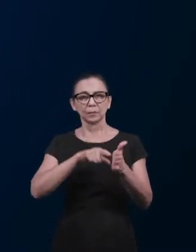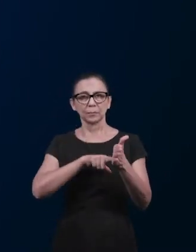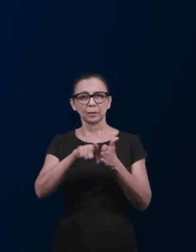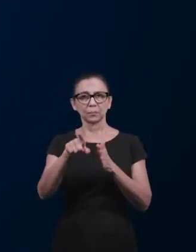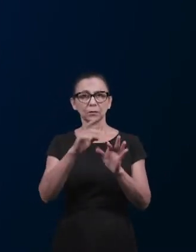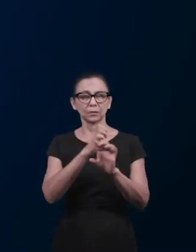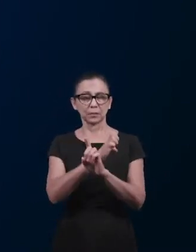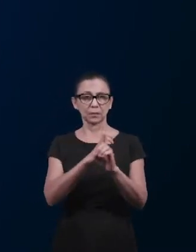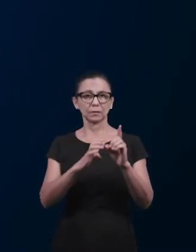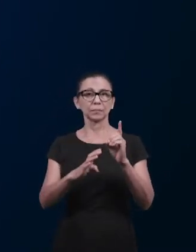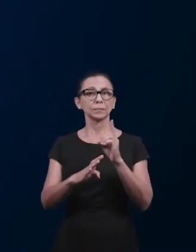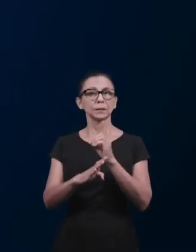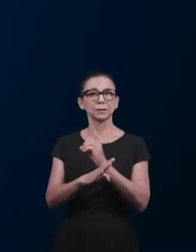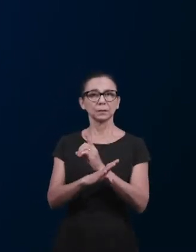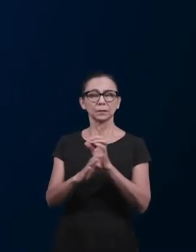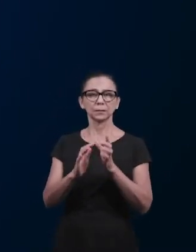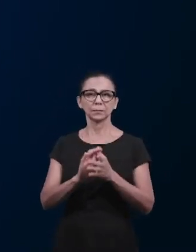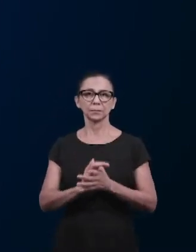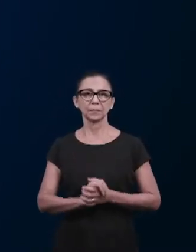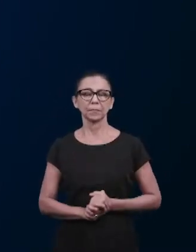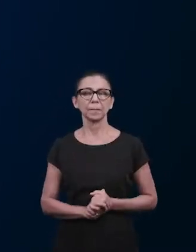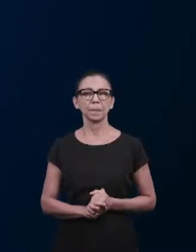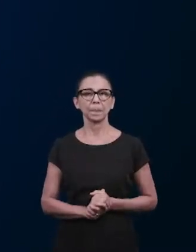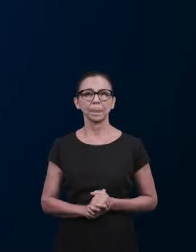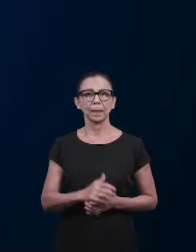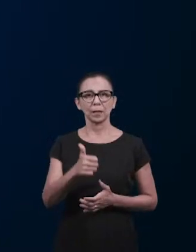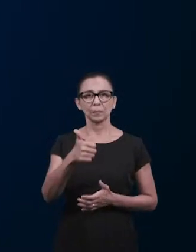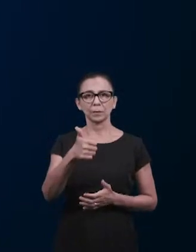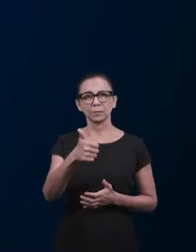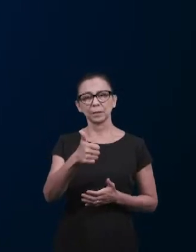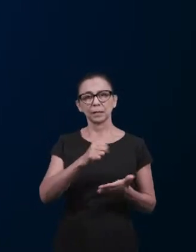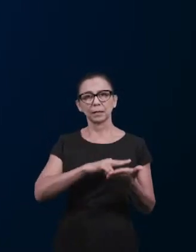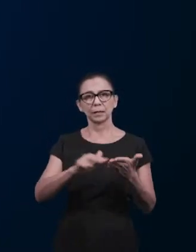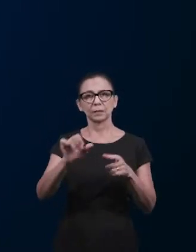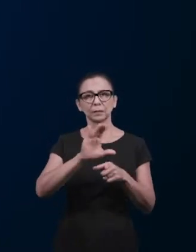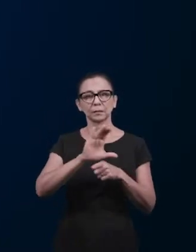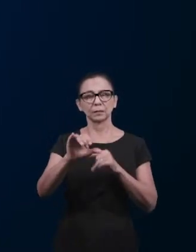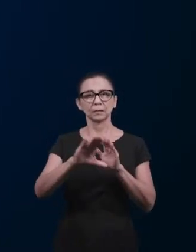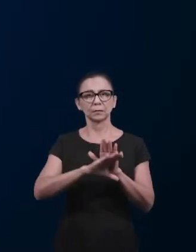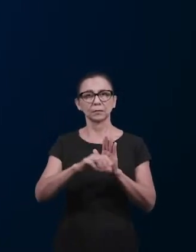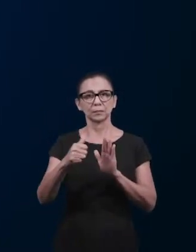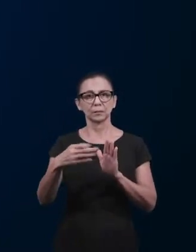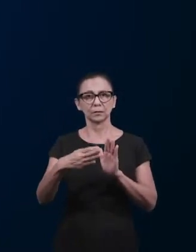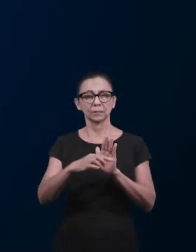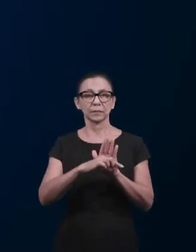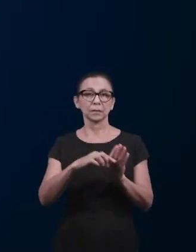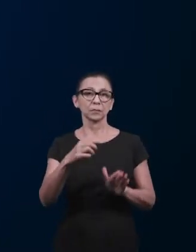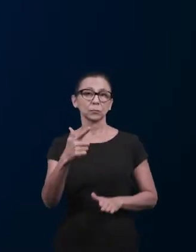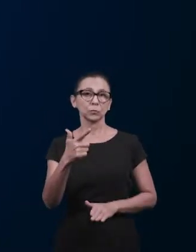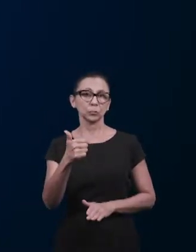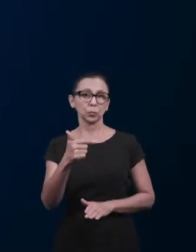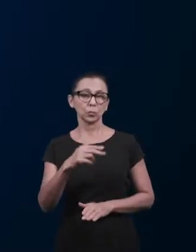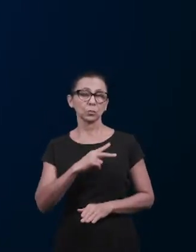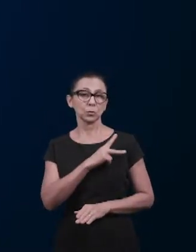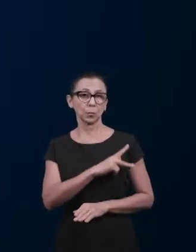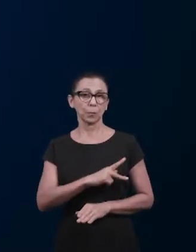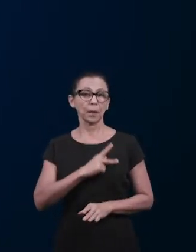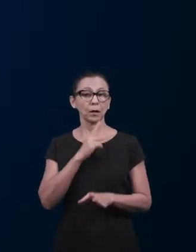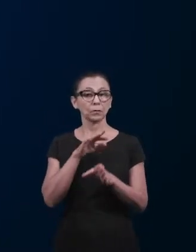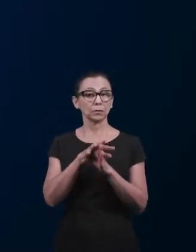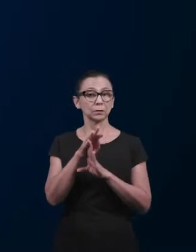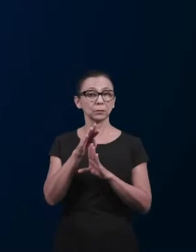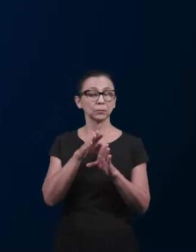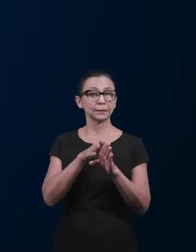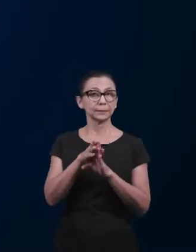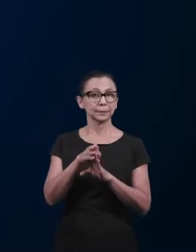para a escola bíblica dominical, lá na primeira carta aos Coríntios 14, 12 Paulo